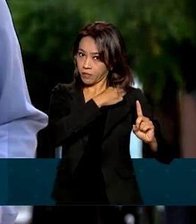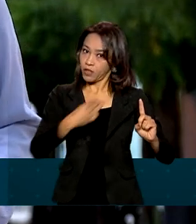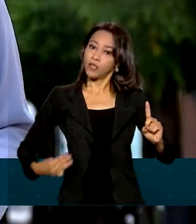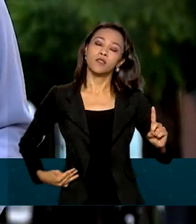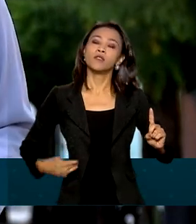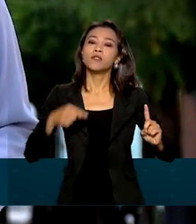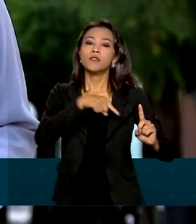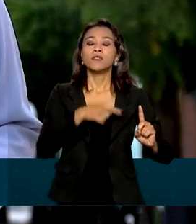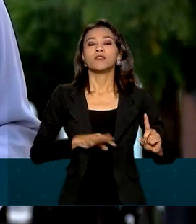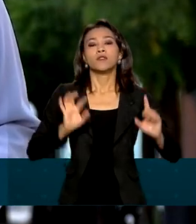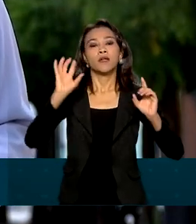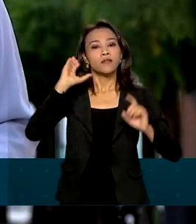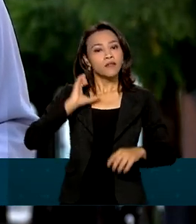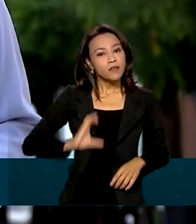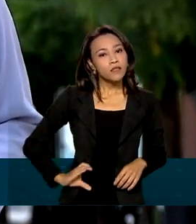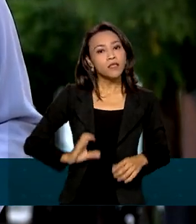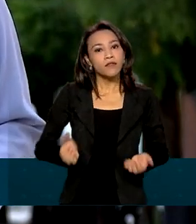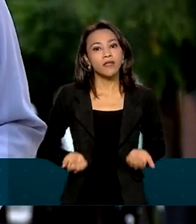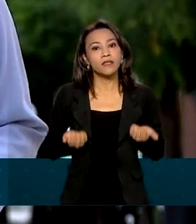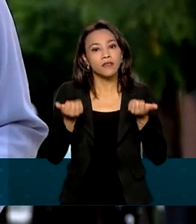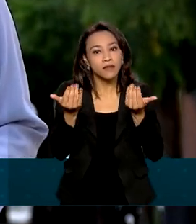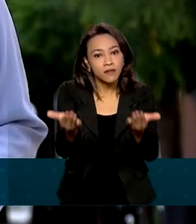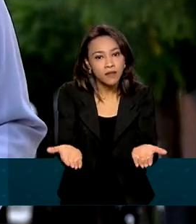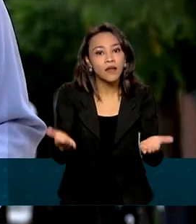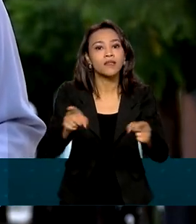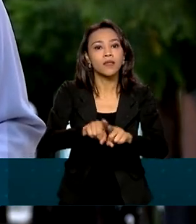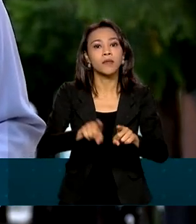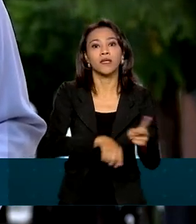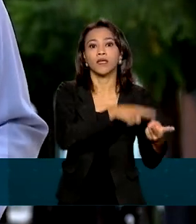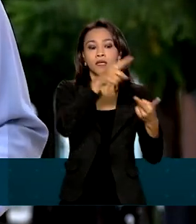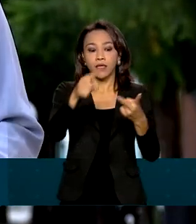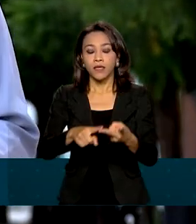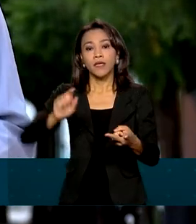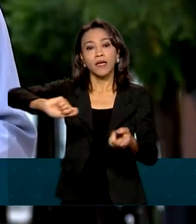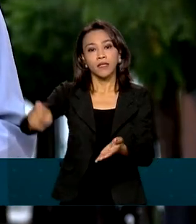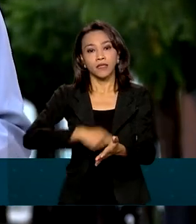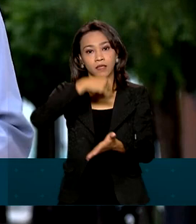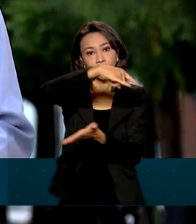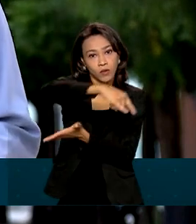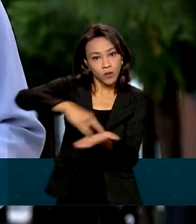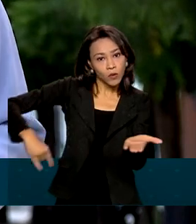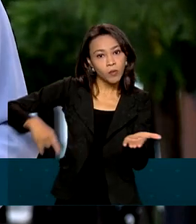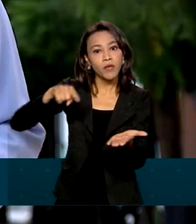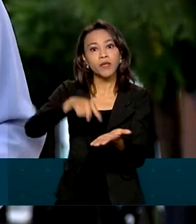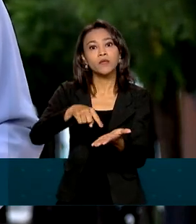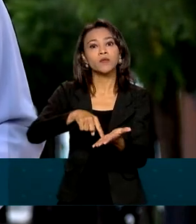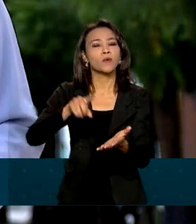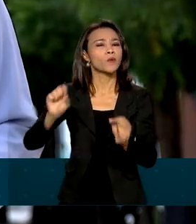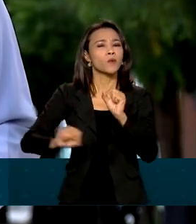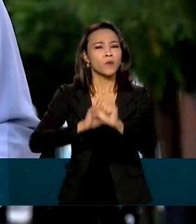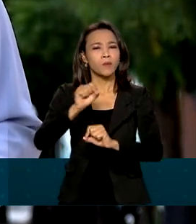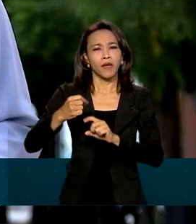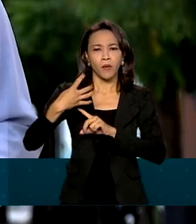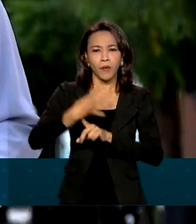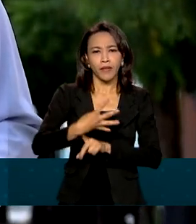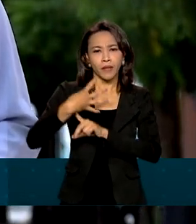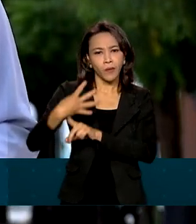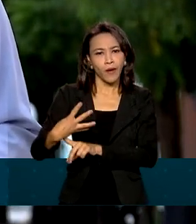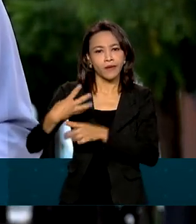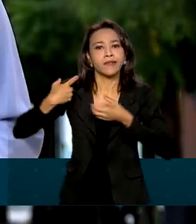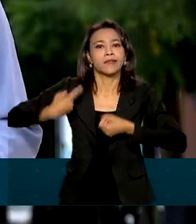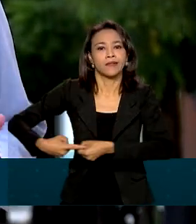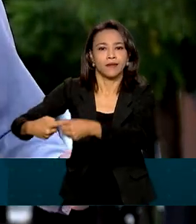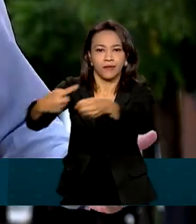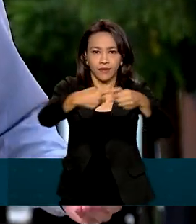de obras da Fundação Nacional de Saúde e também assinatura de convênios de aterros sanitários para 44 cidades